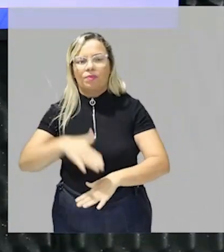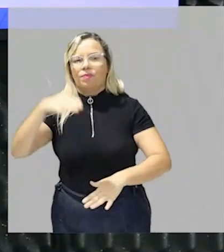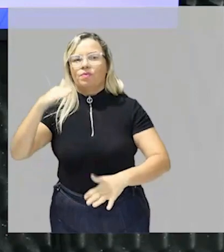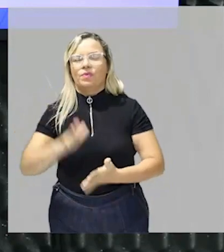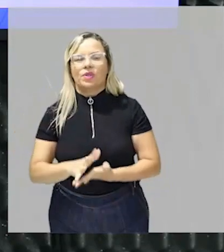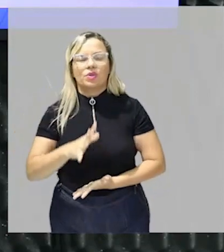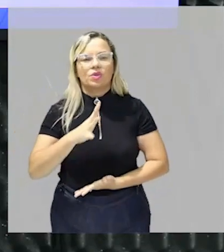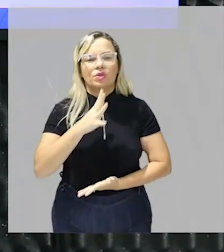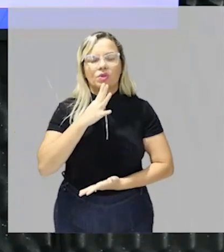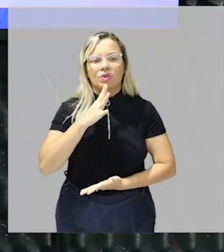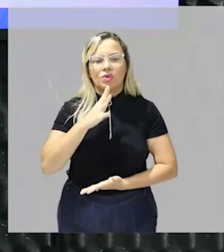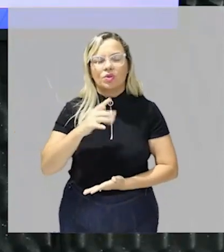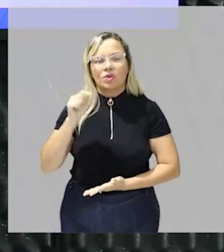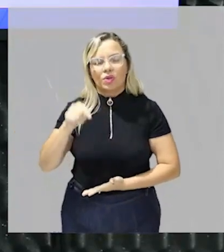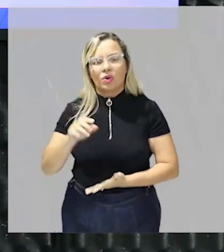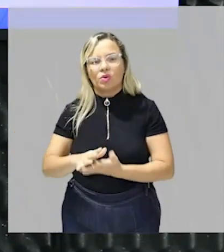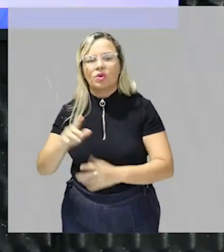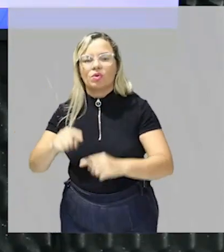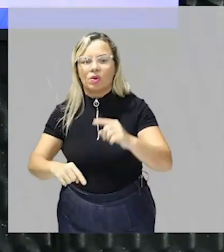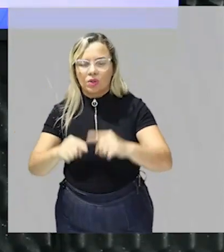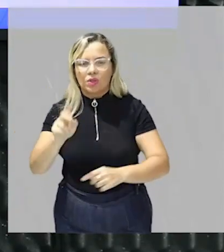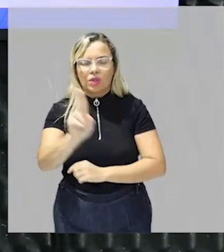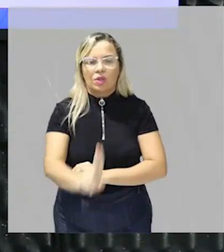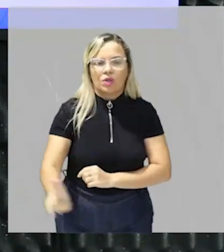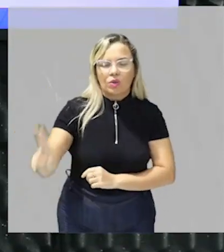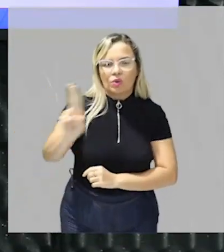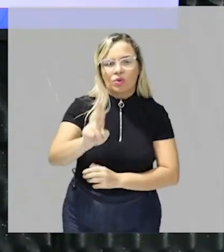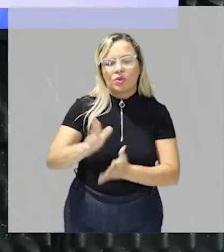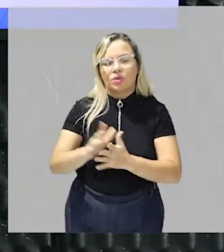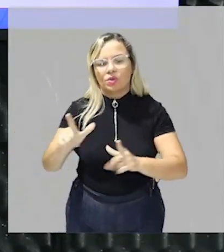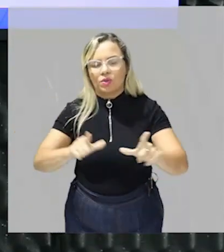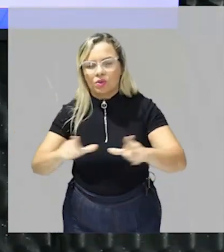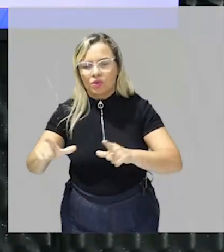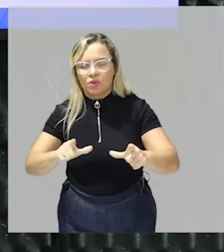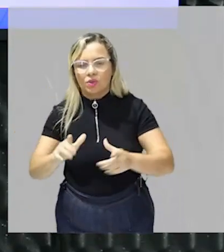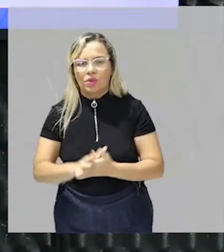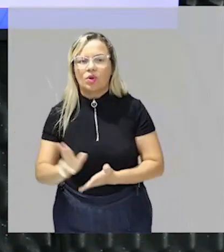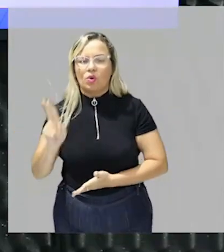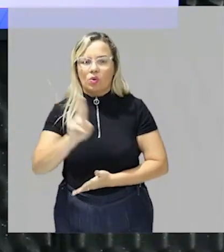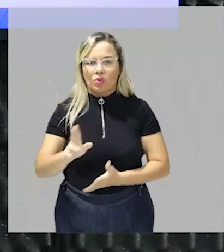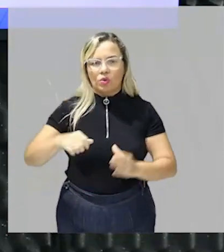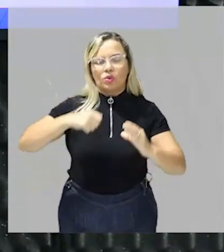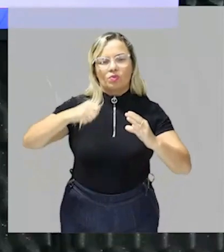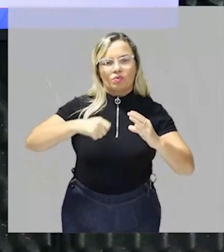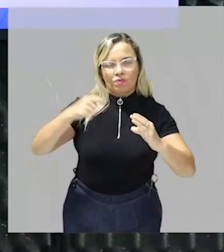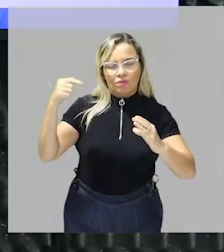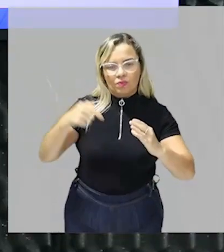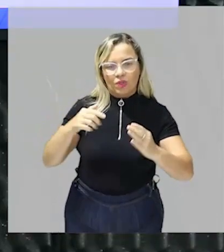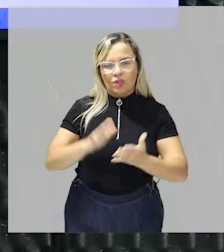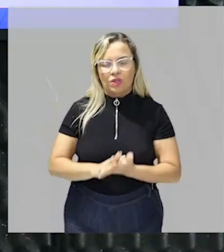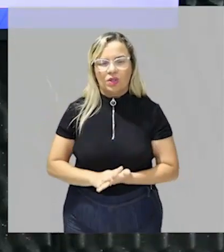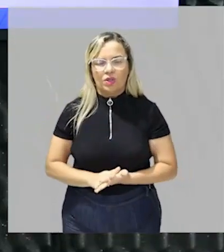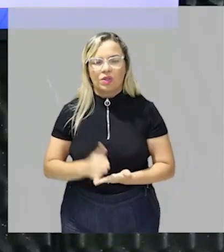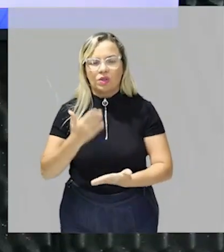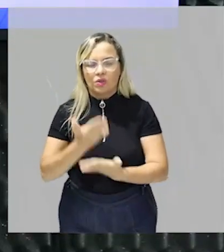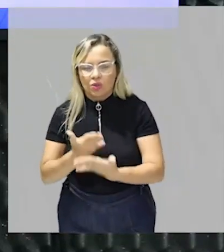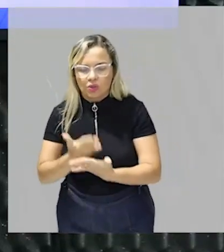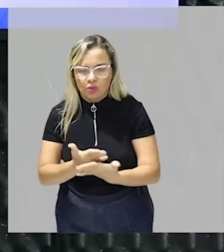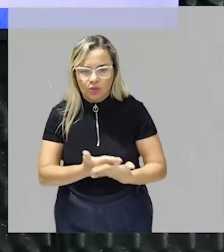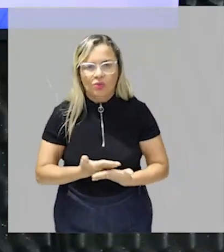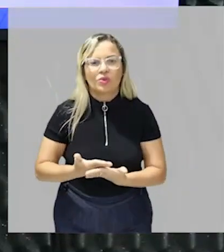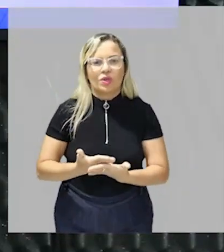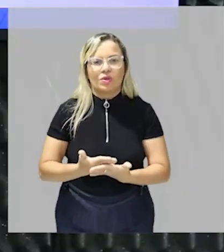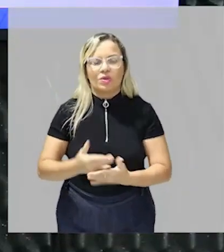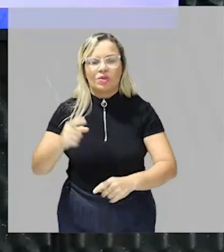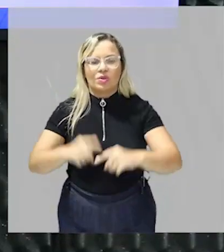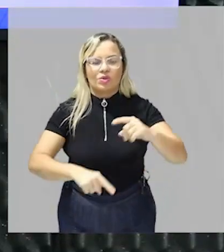o conhecimento dele do material que ele trabalha né então ele usa o vídeo para estudar mais ainda sobre o